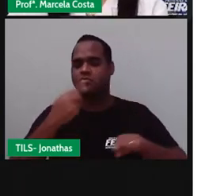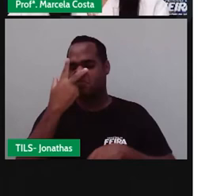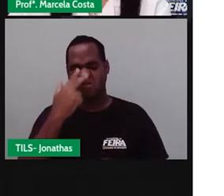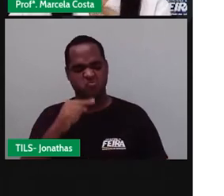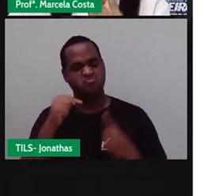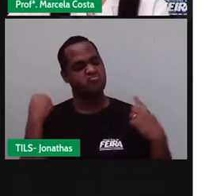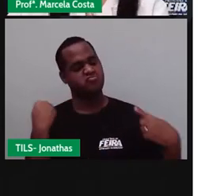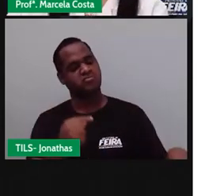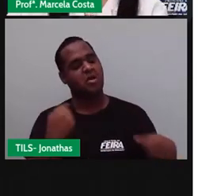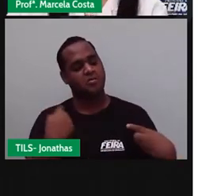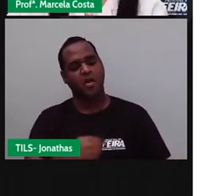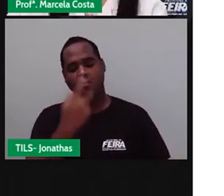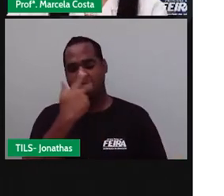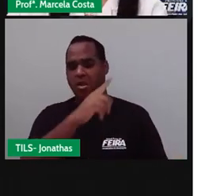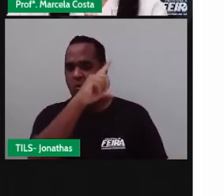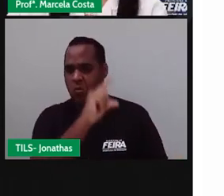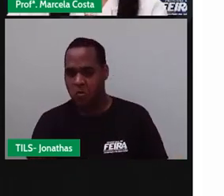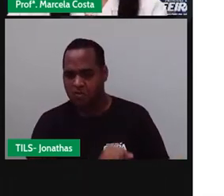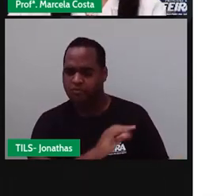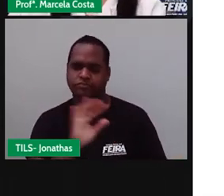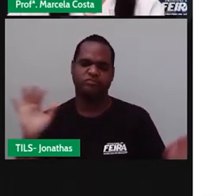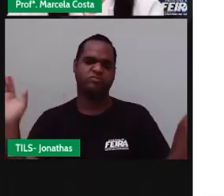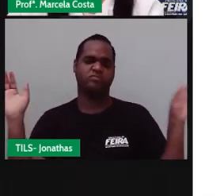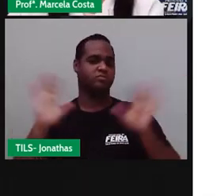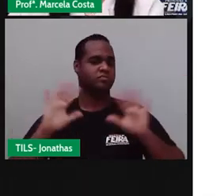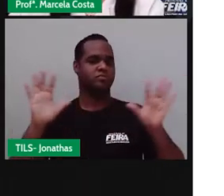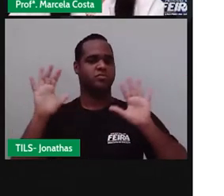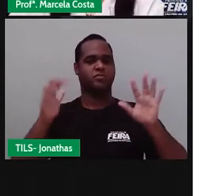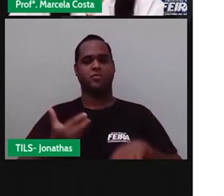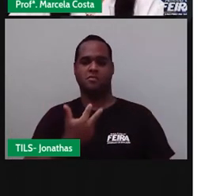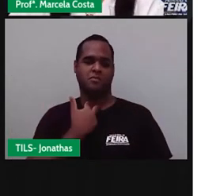humilhar, diminuir o colega. tá?